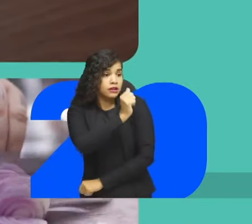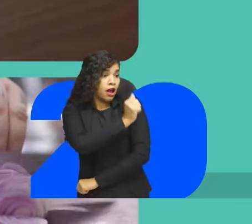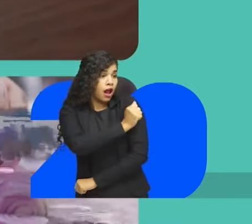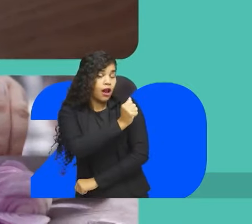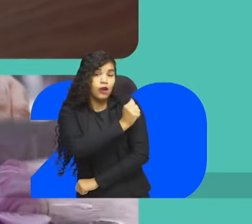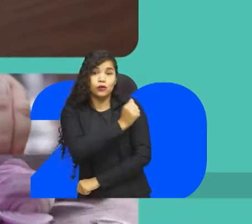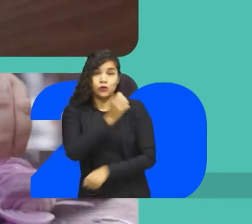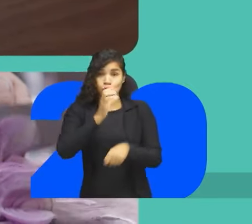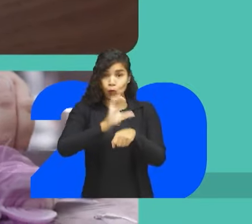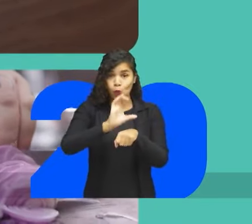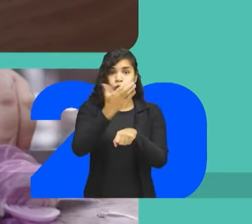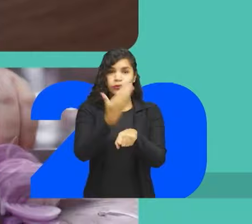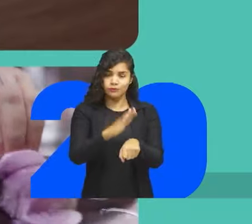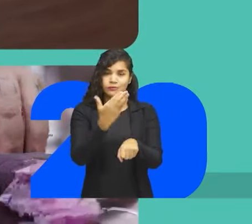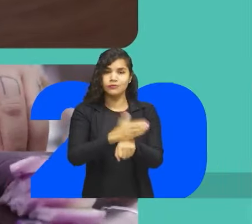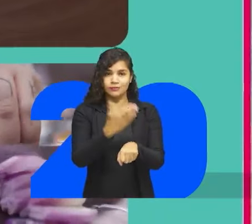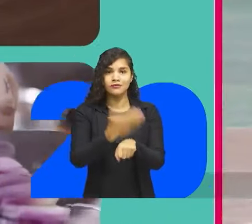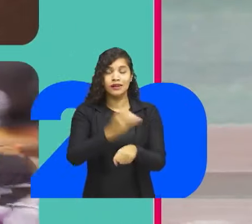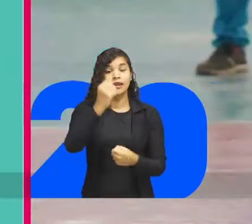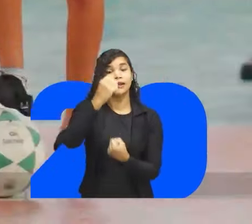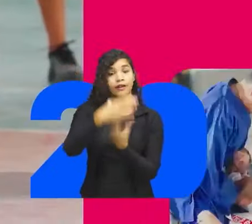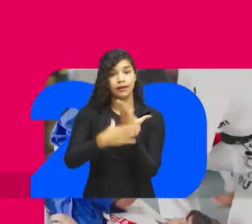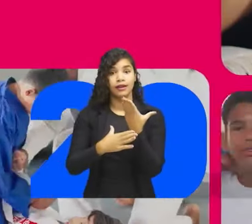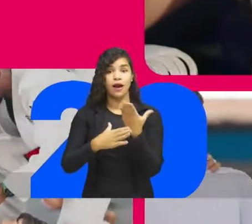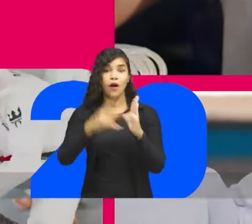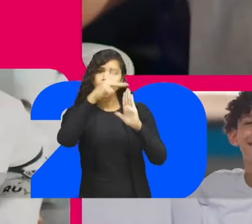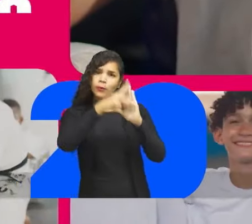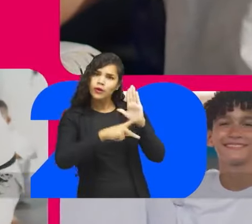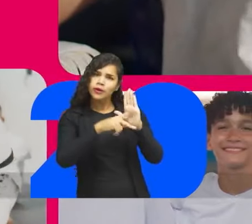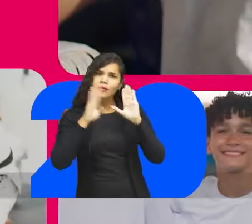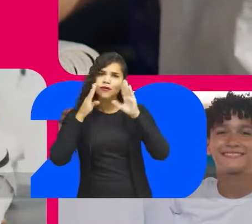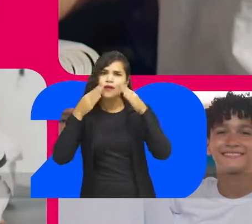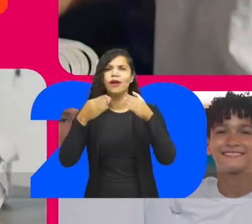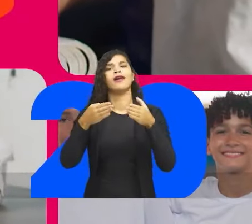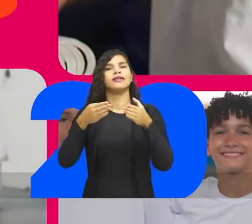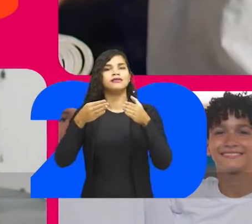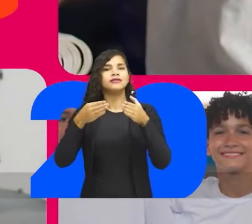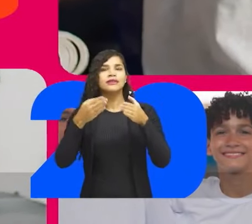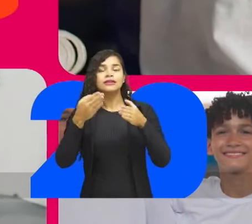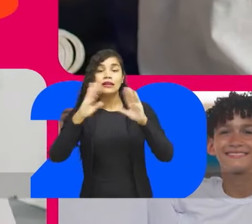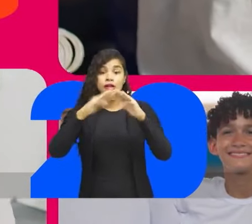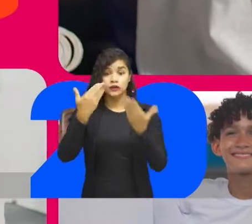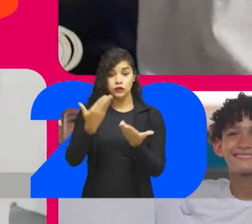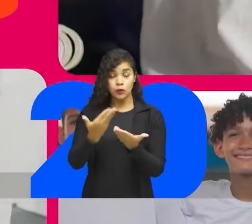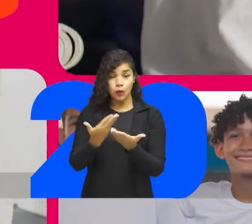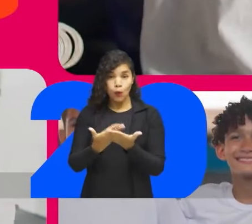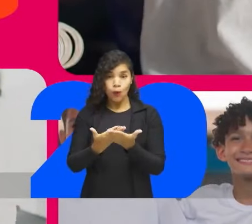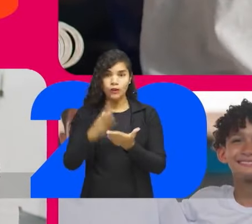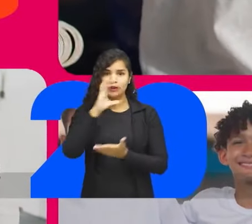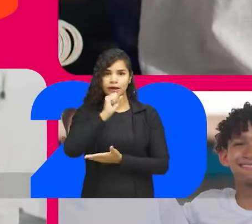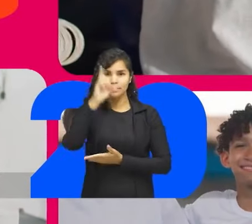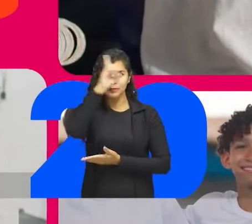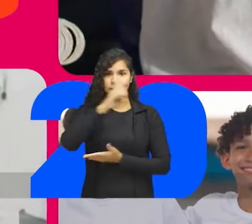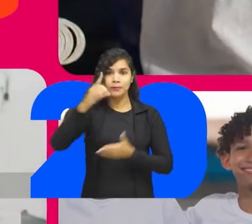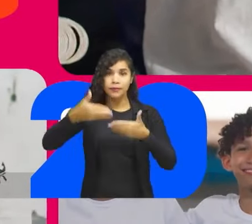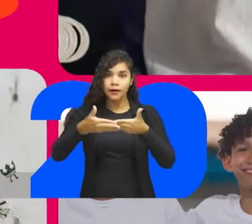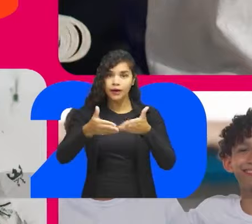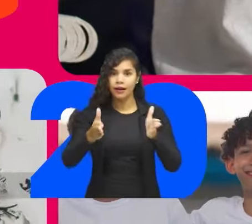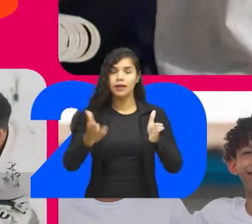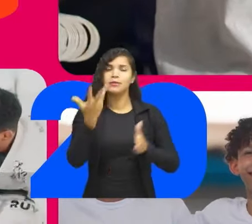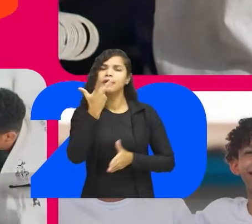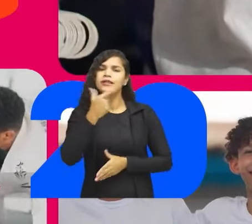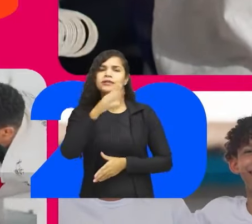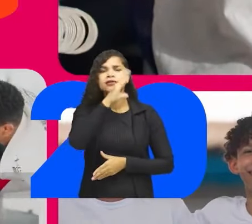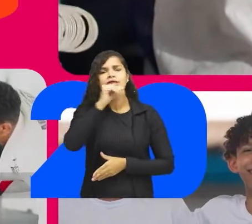custo para os alunos dos cursos de capacitação Vai criar o programa Escola Viva Abrindo as escolas municipais no fim de semana